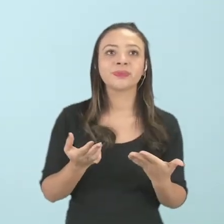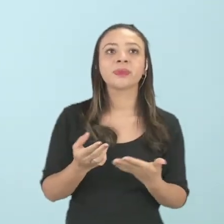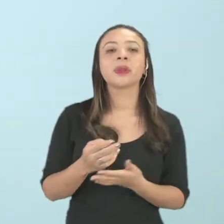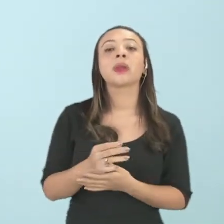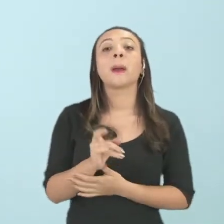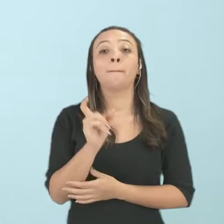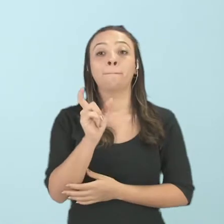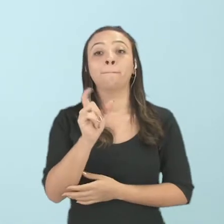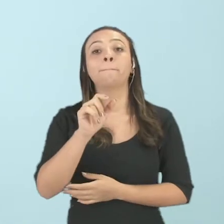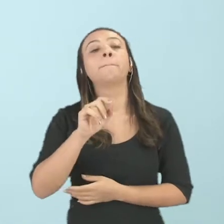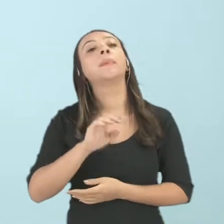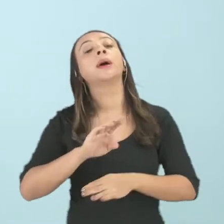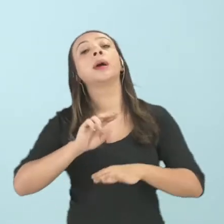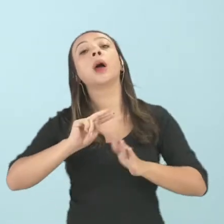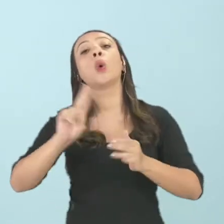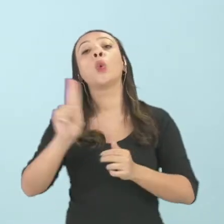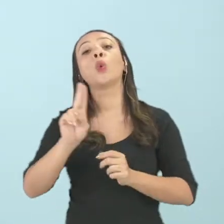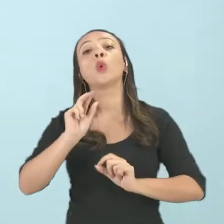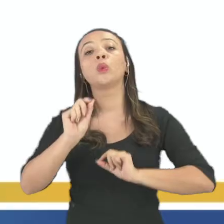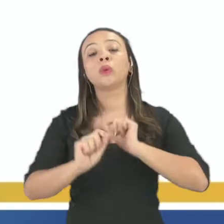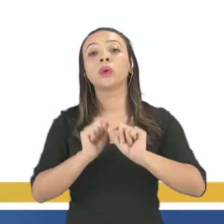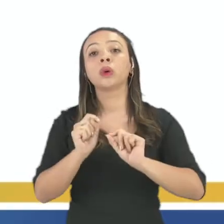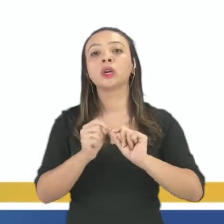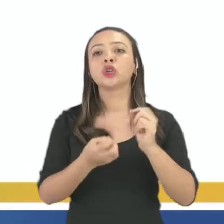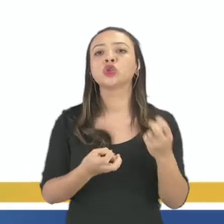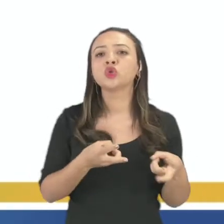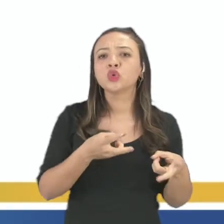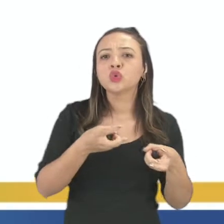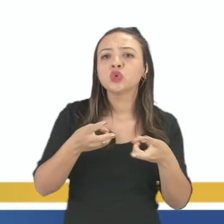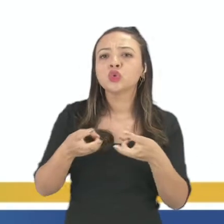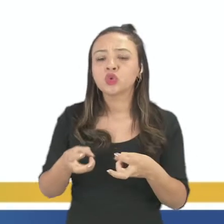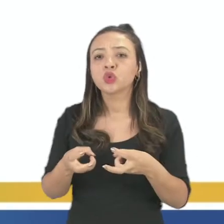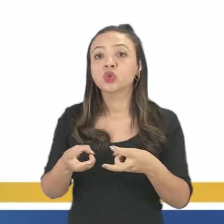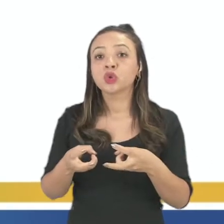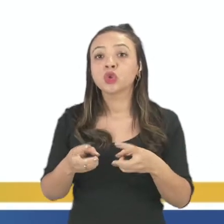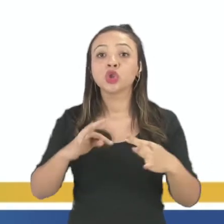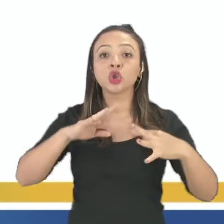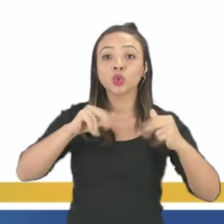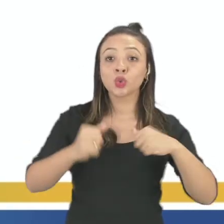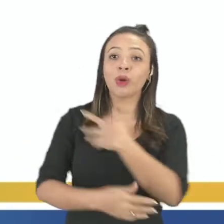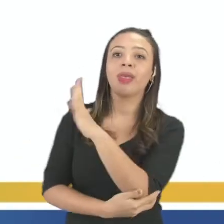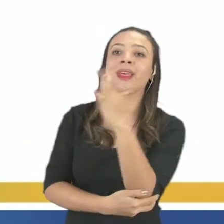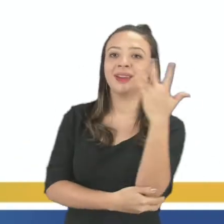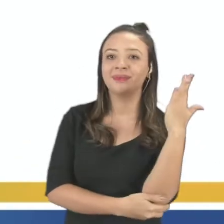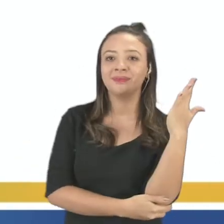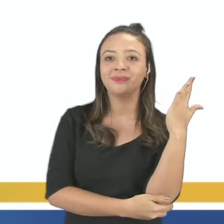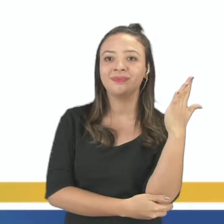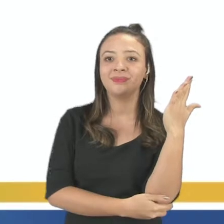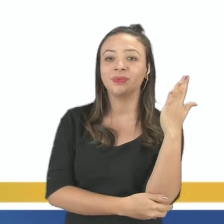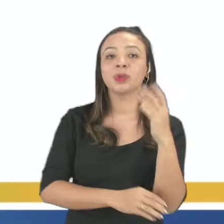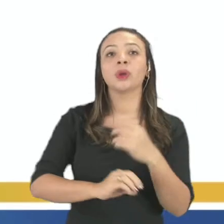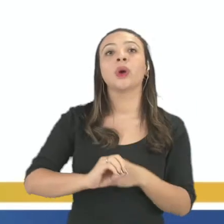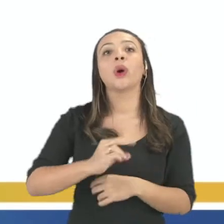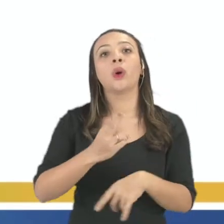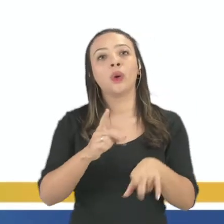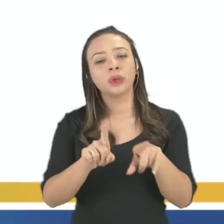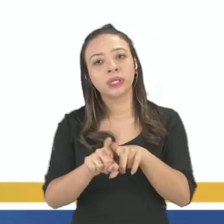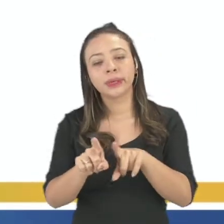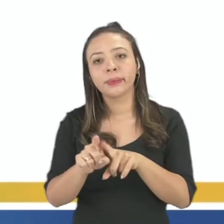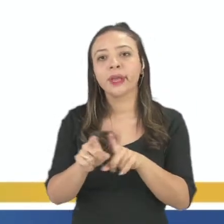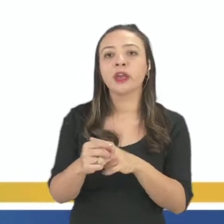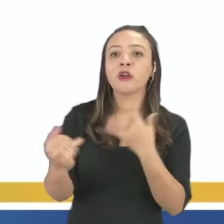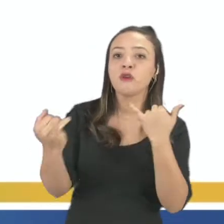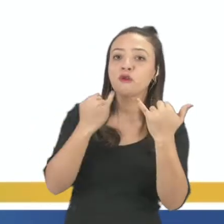Biopirataria é o nome dado à exploração e utilização de recursos naturais, ou conhecimento tradicional de